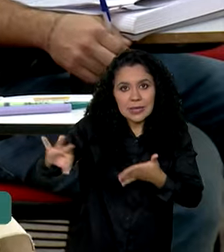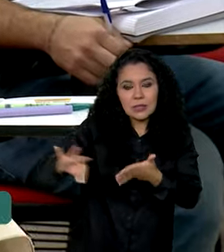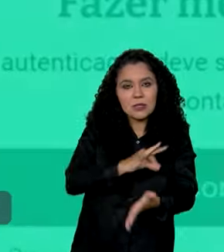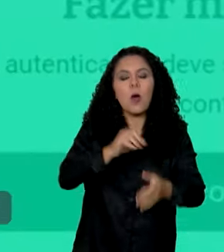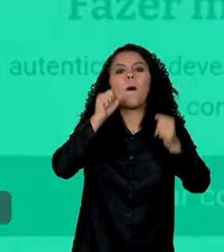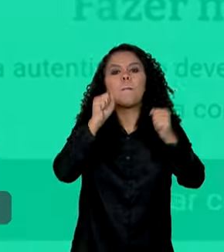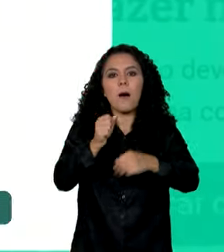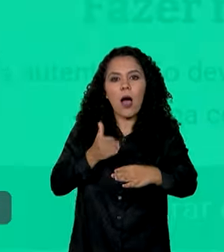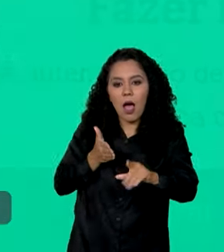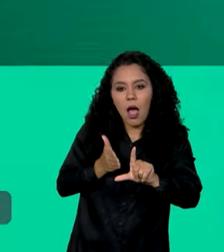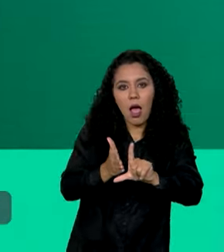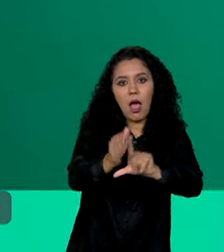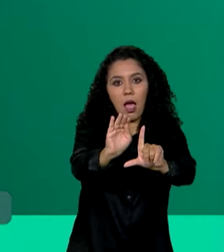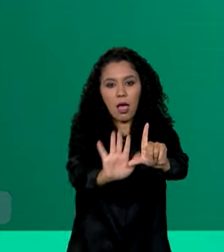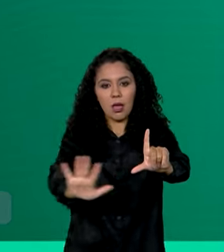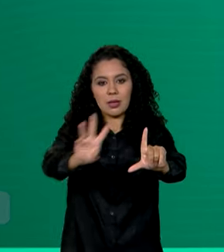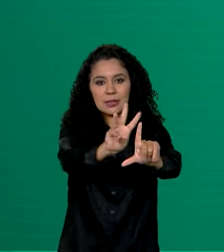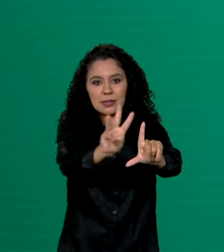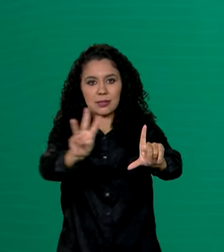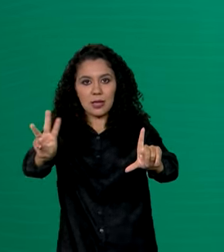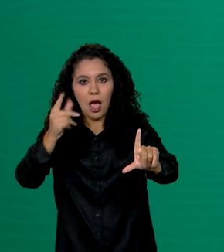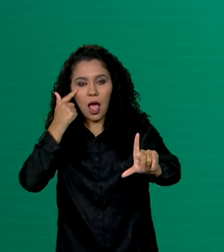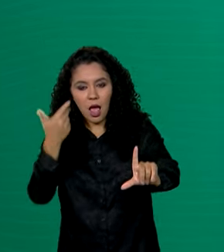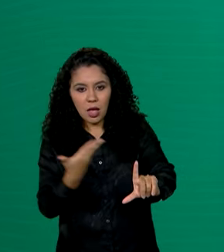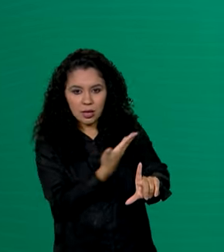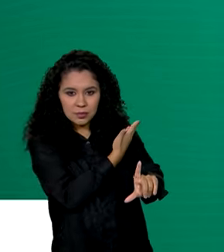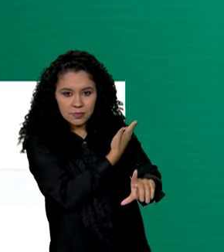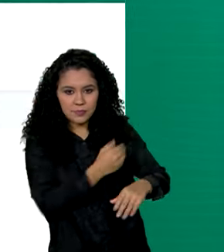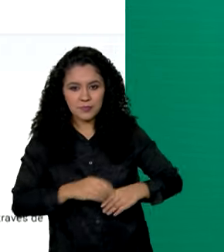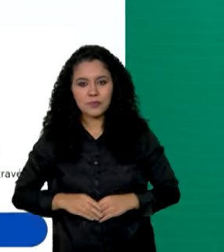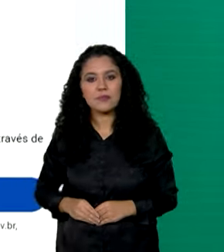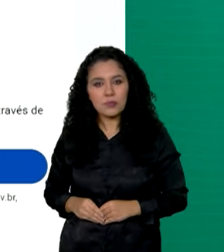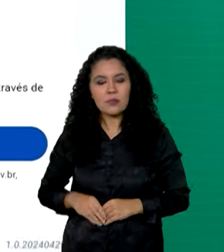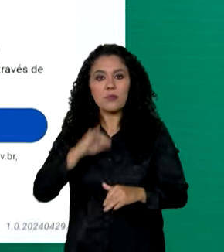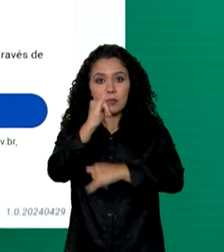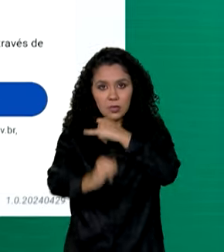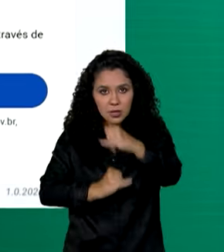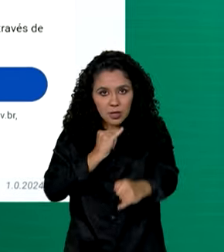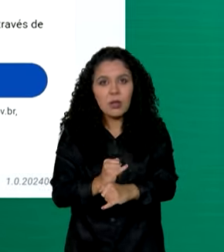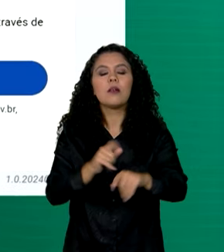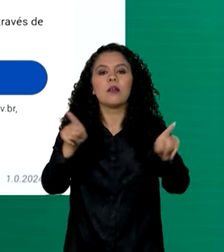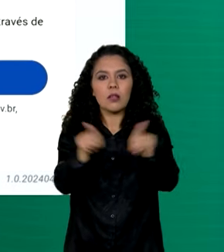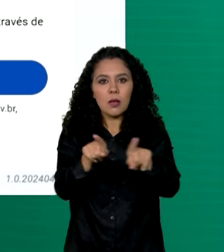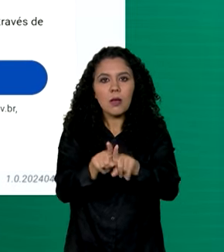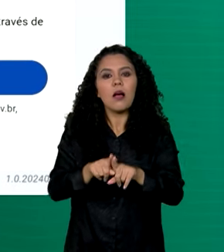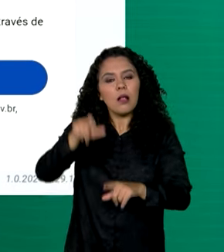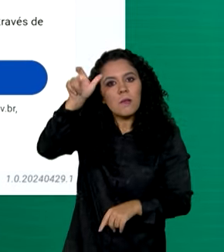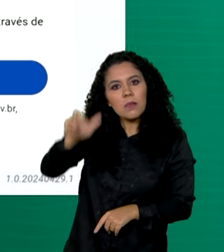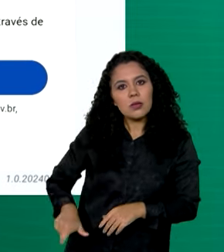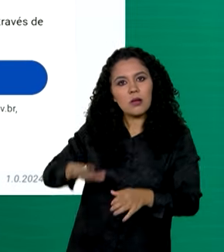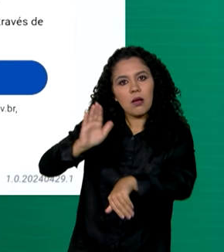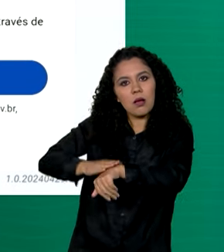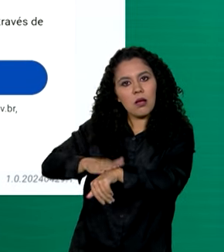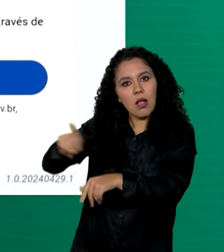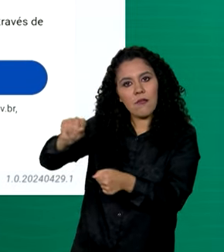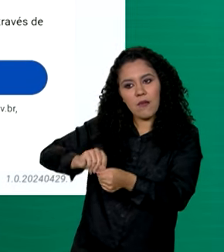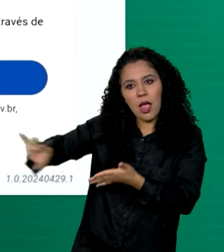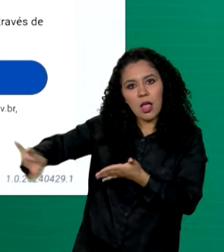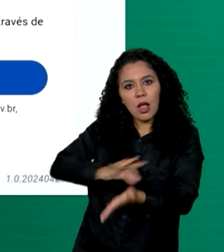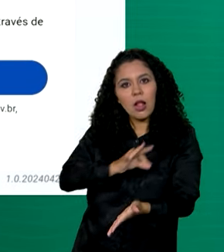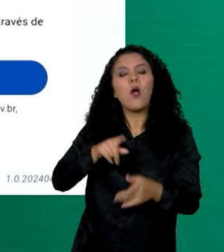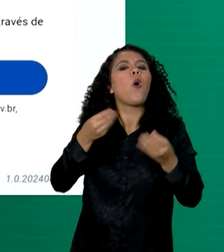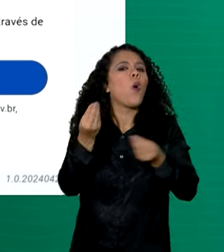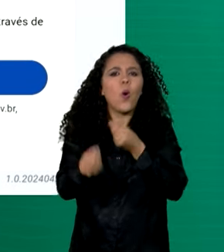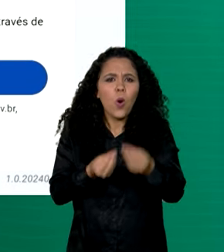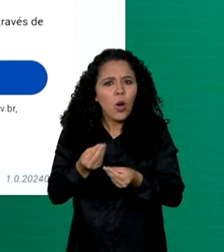acessados na área do candidato, na mesma página da internet em que a pessoa fez a inscrição. Para acessar,